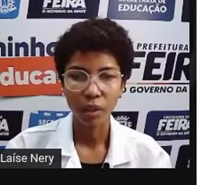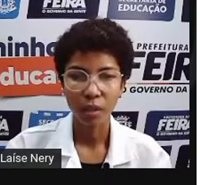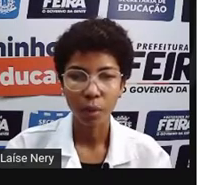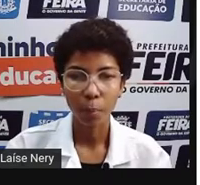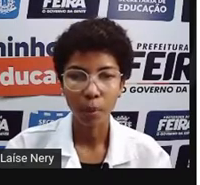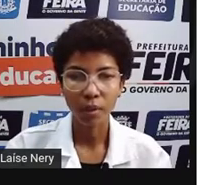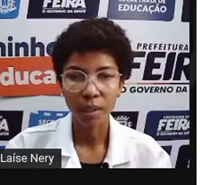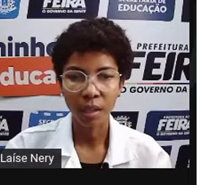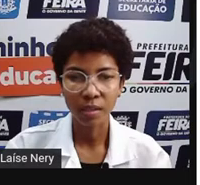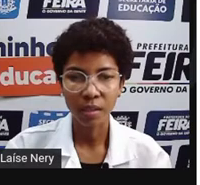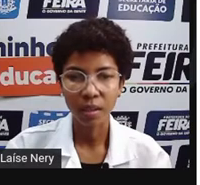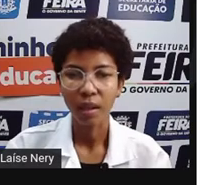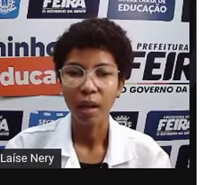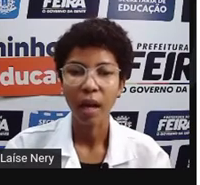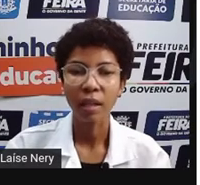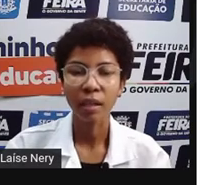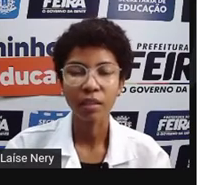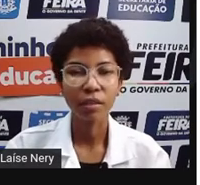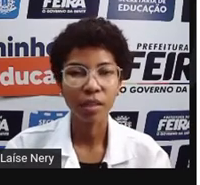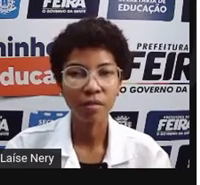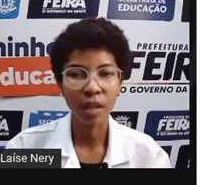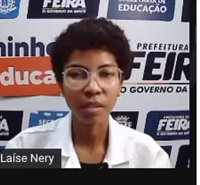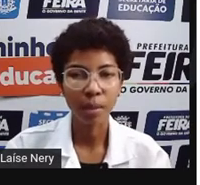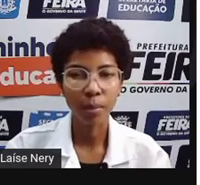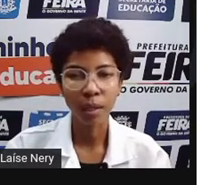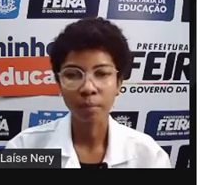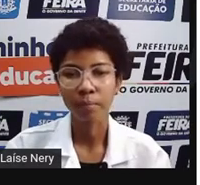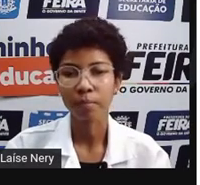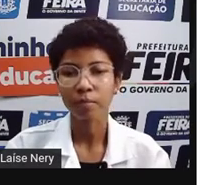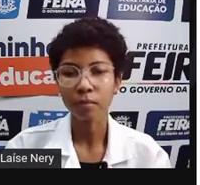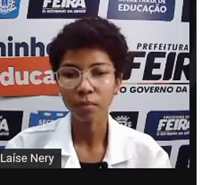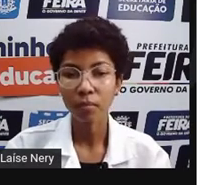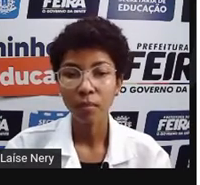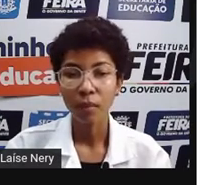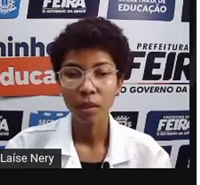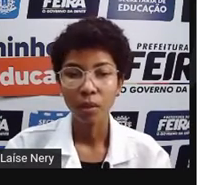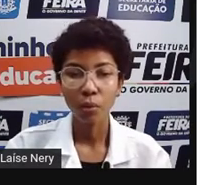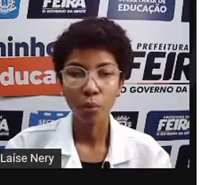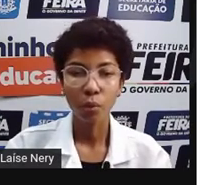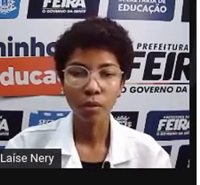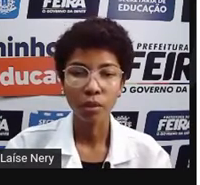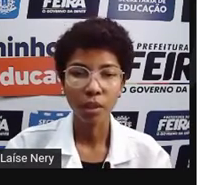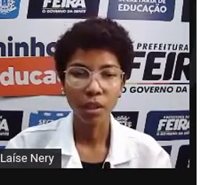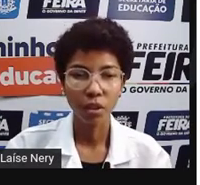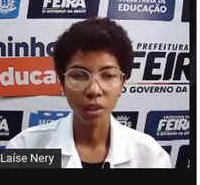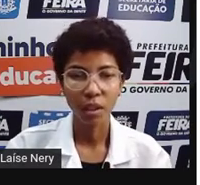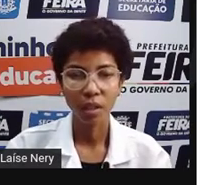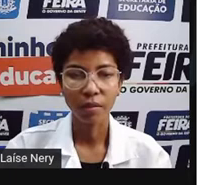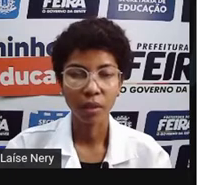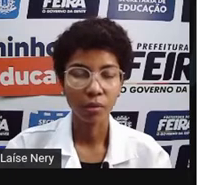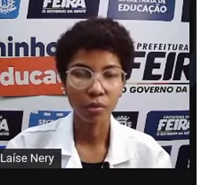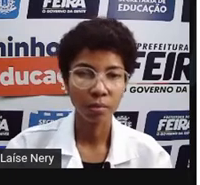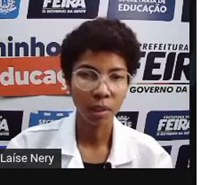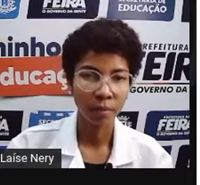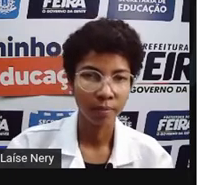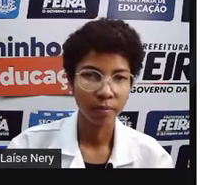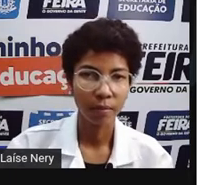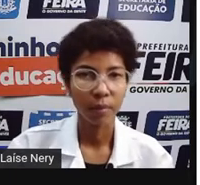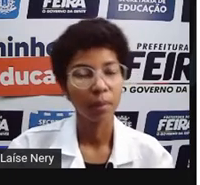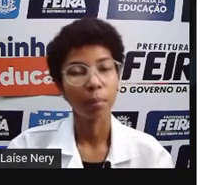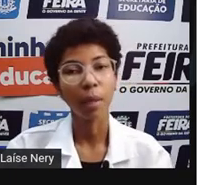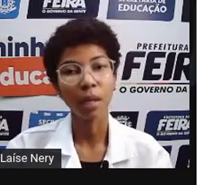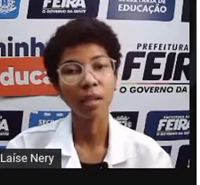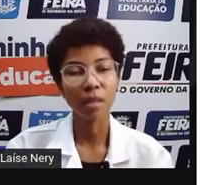indicado a potência, aí é que você vai saber o quanto de energia que ele vai consumir